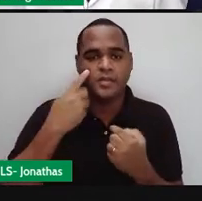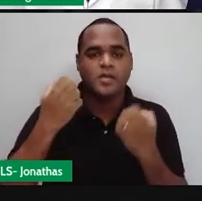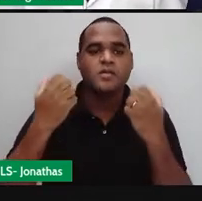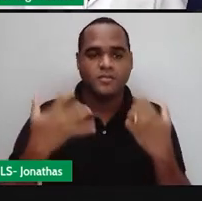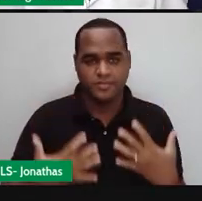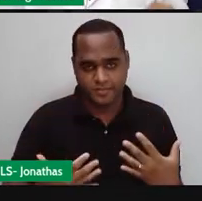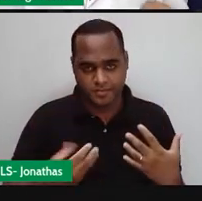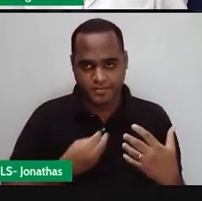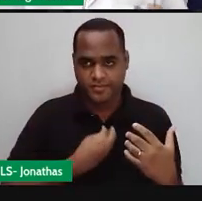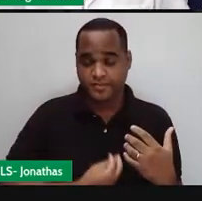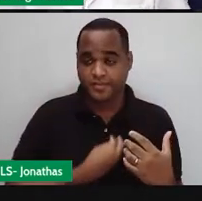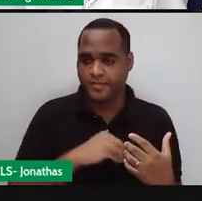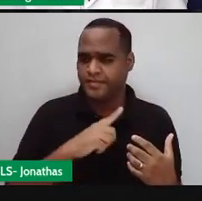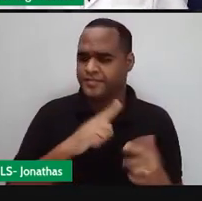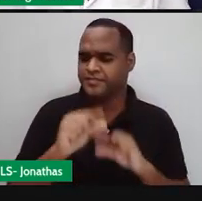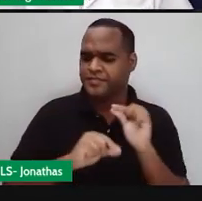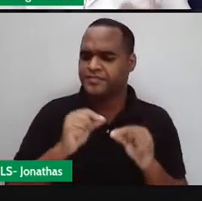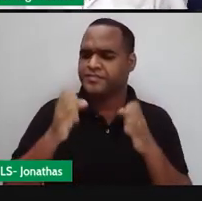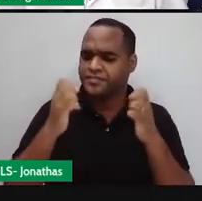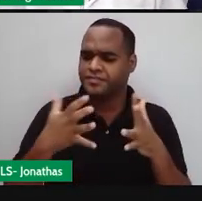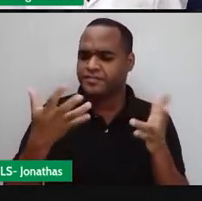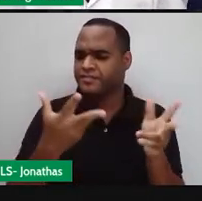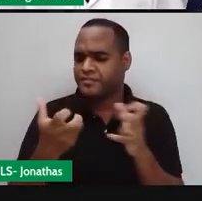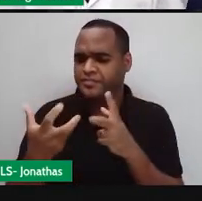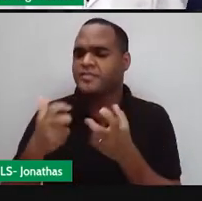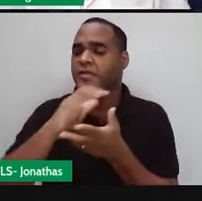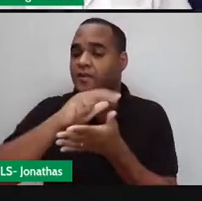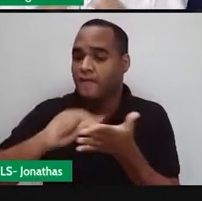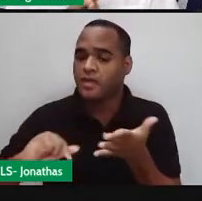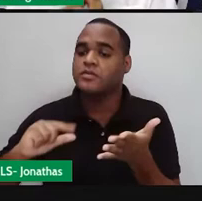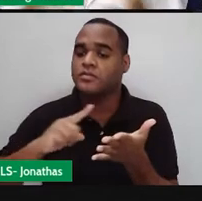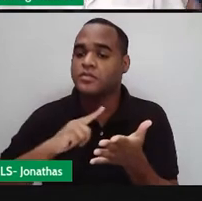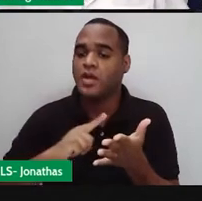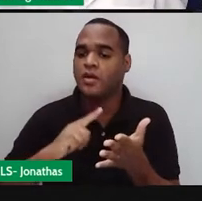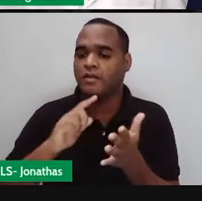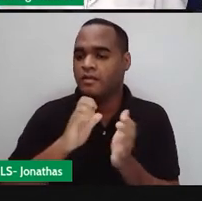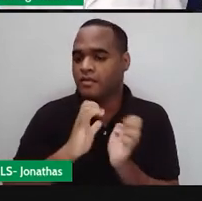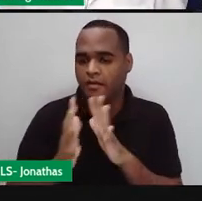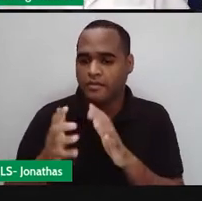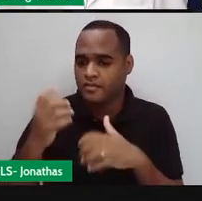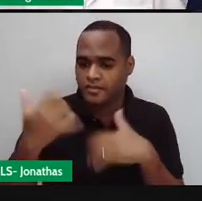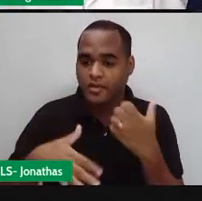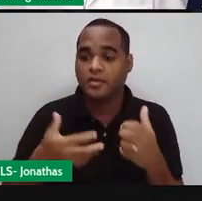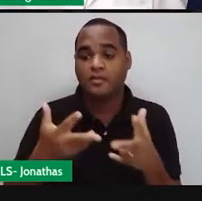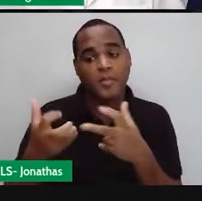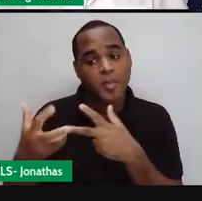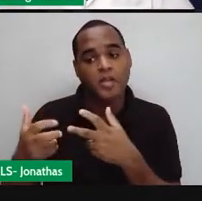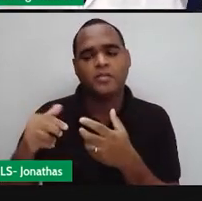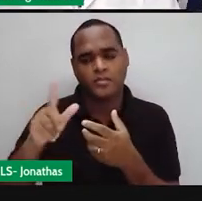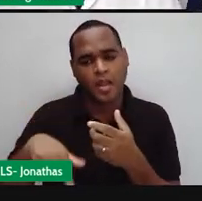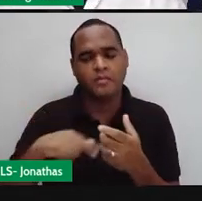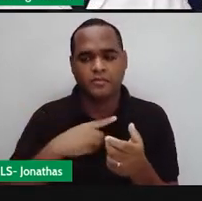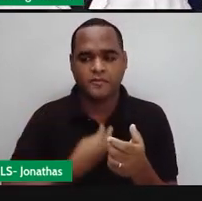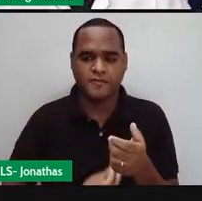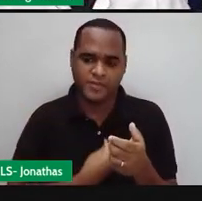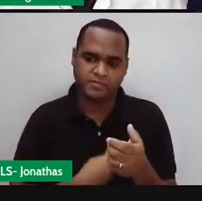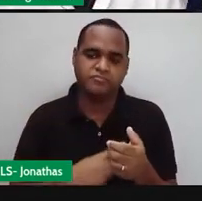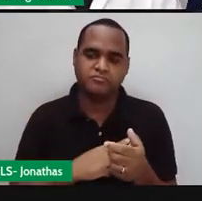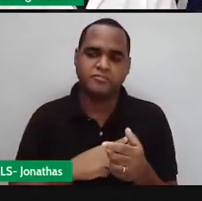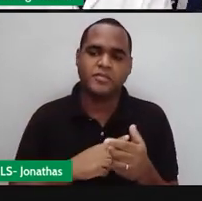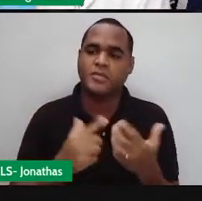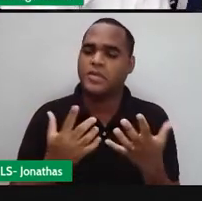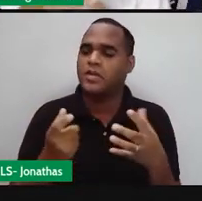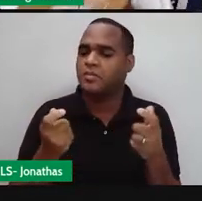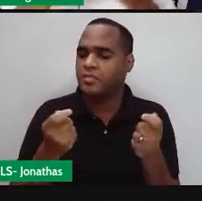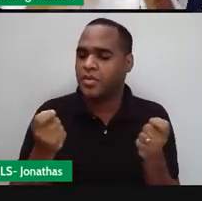volta, e perceber coisas, objetos que têm formas e têm medidas, né? Eu posso,